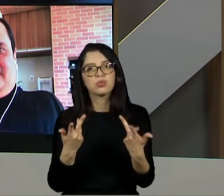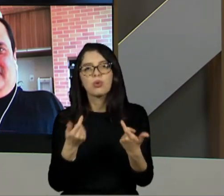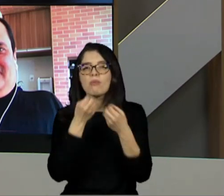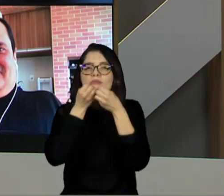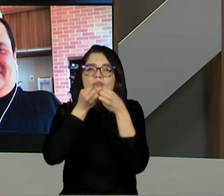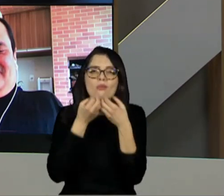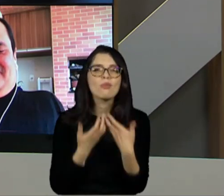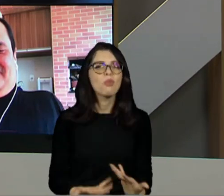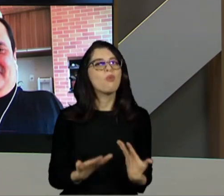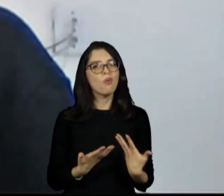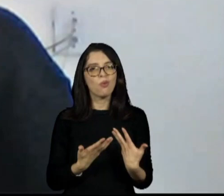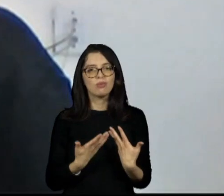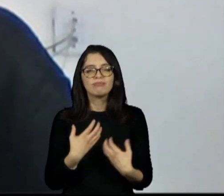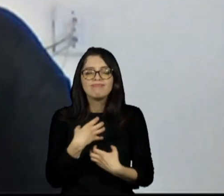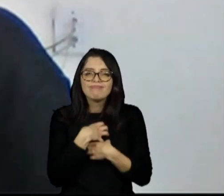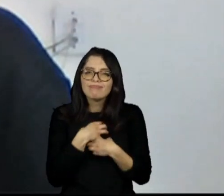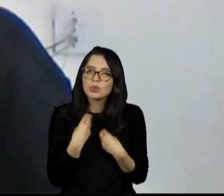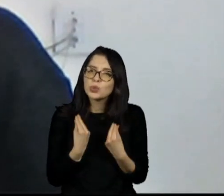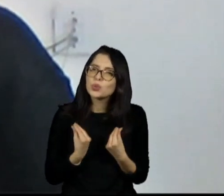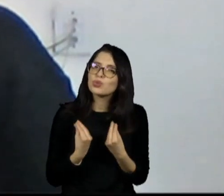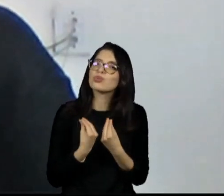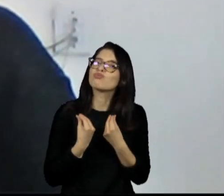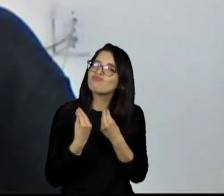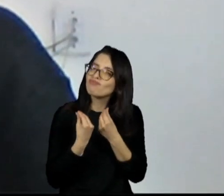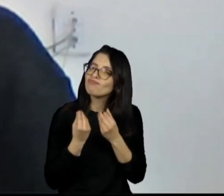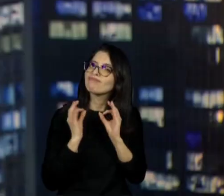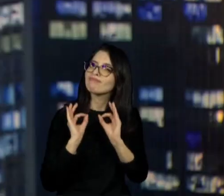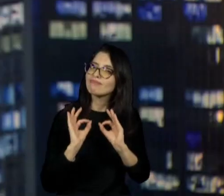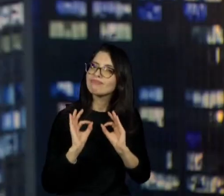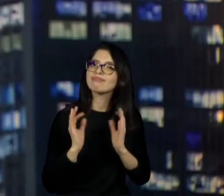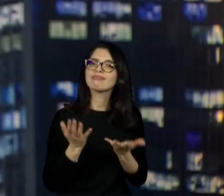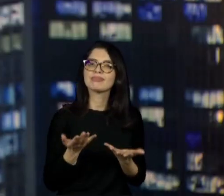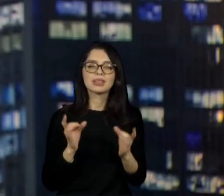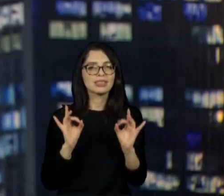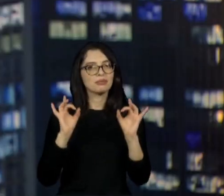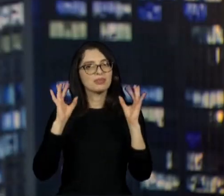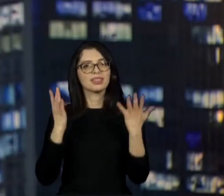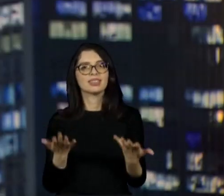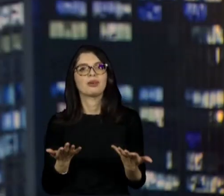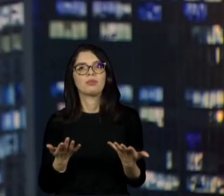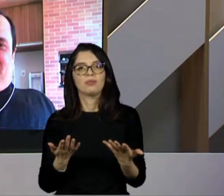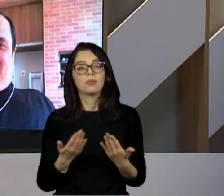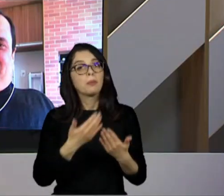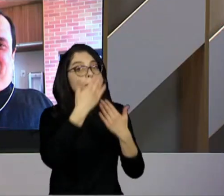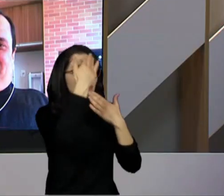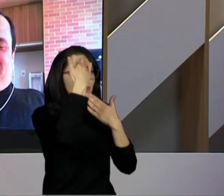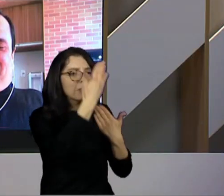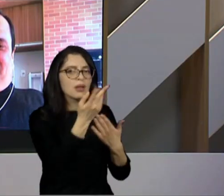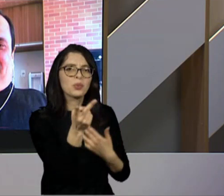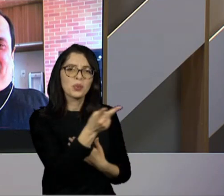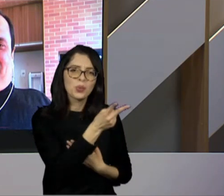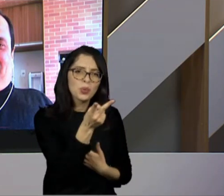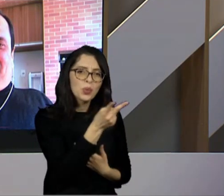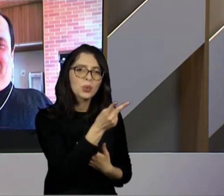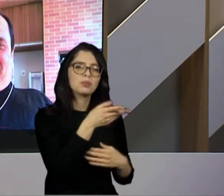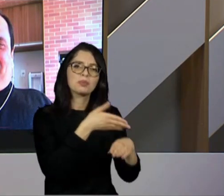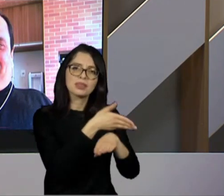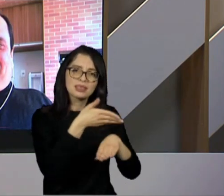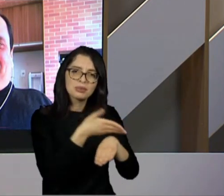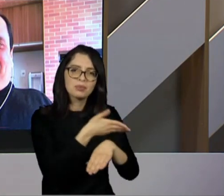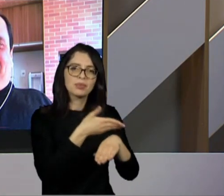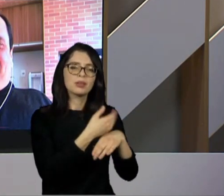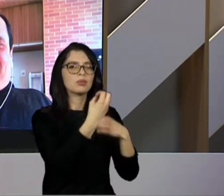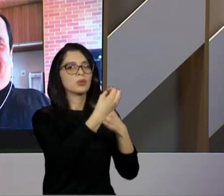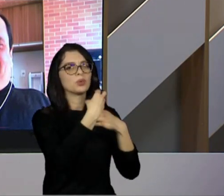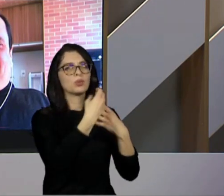diferença. Eu agradeço muito a presença de vocês aqui hoje. Foi uma aula